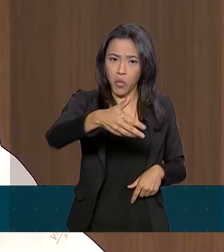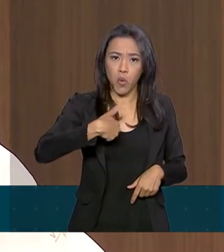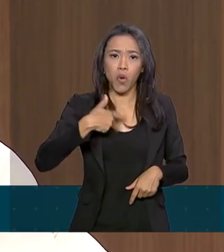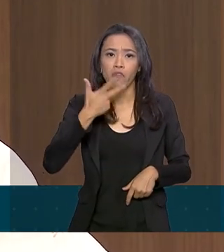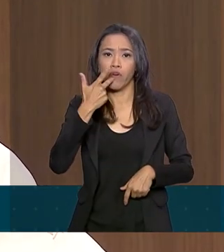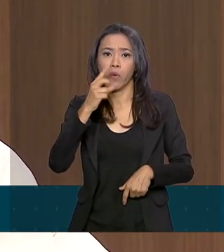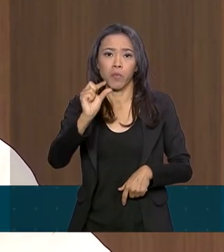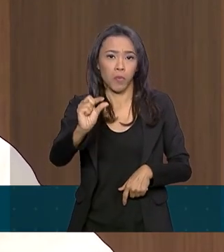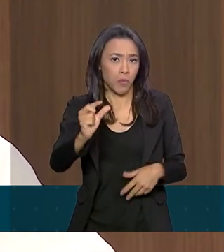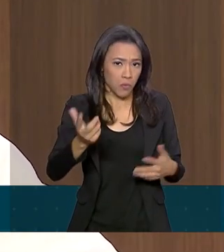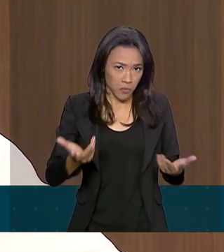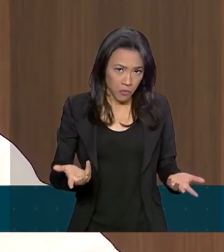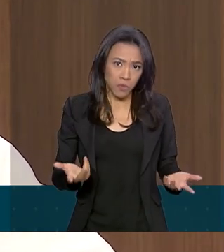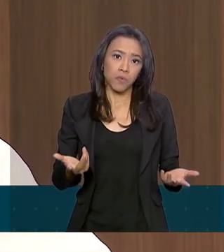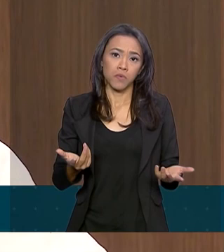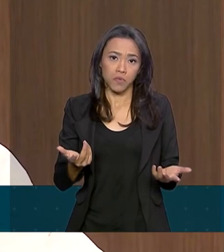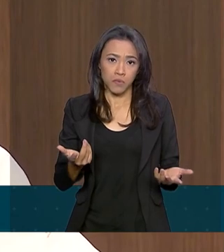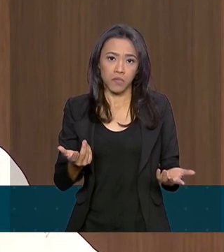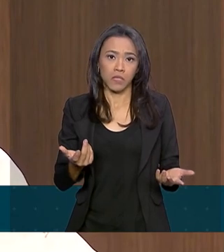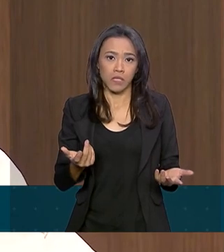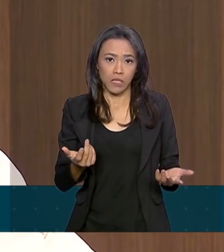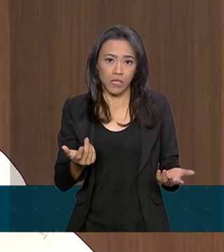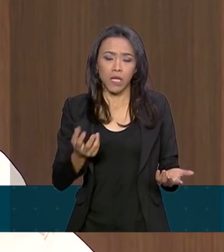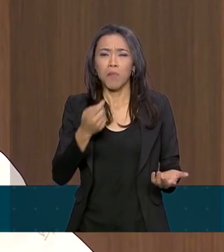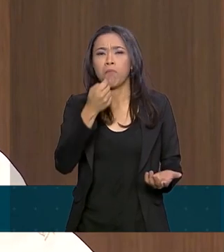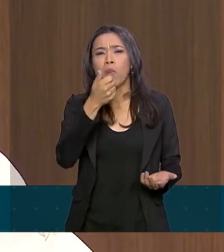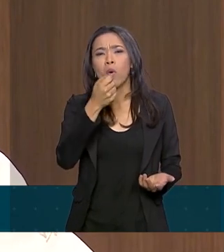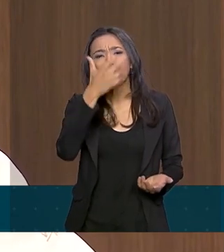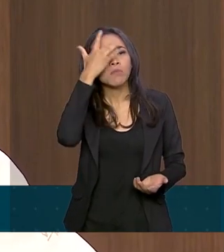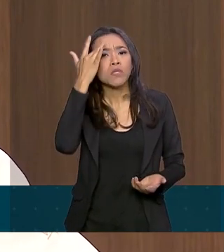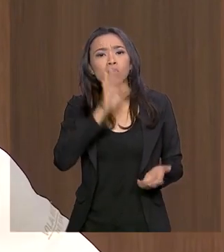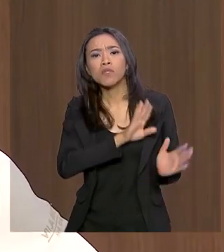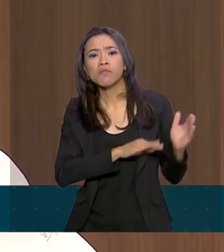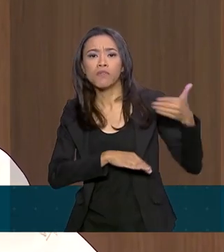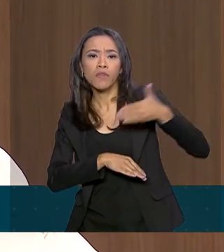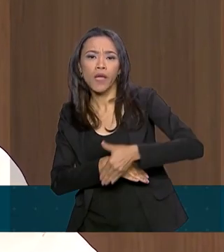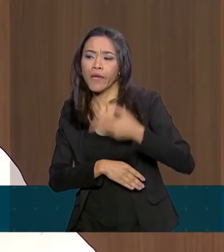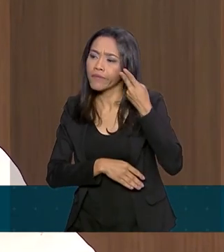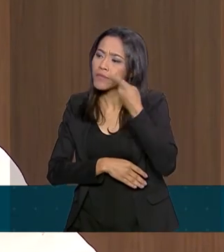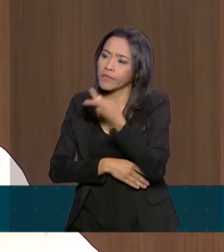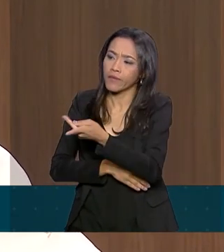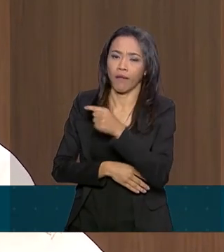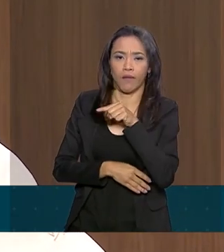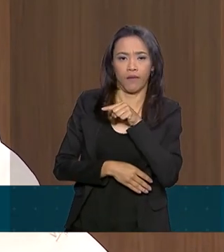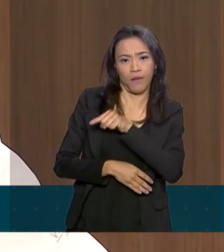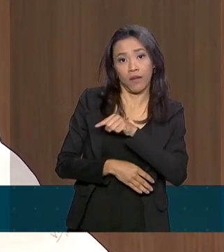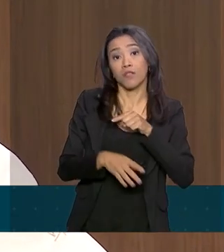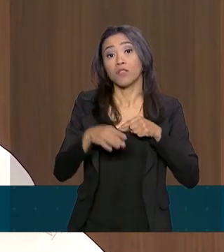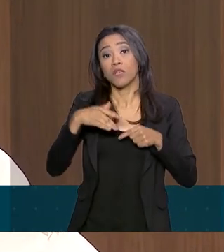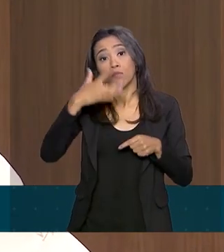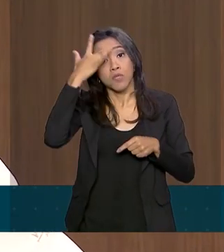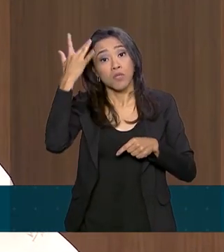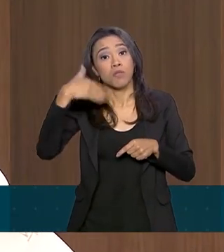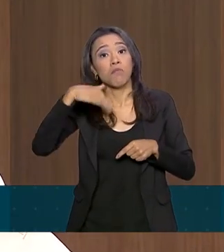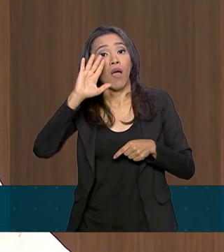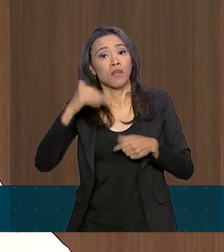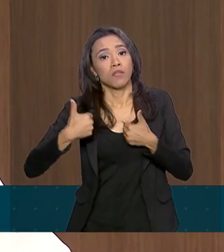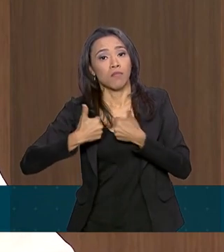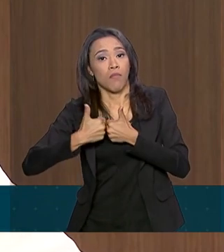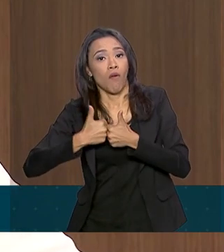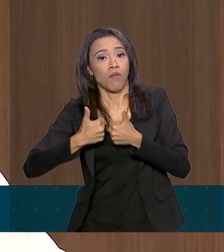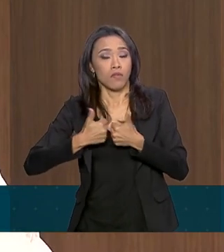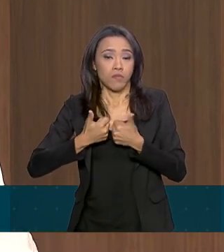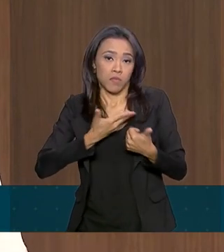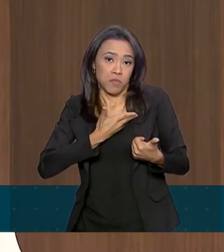pouco. Poucas pessoas visitaram ele ontem, apenas o pessoal mais próximo dele. Mas eu não senti nenhum tipo